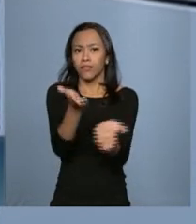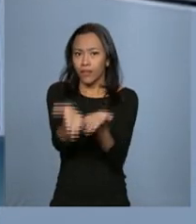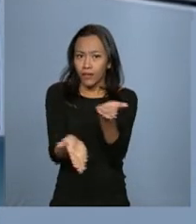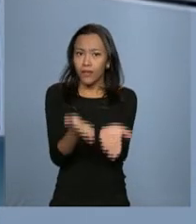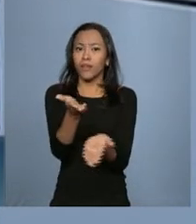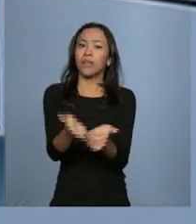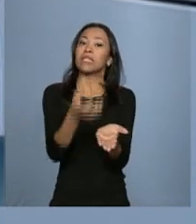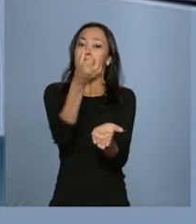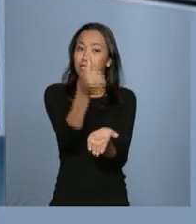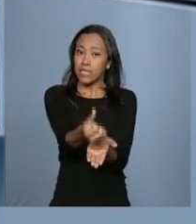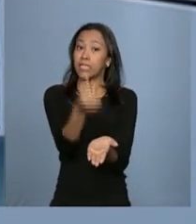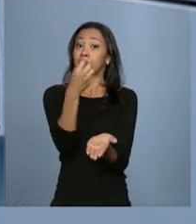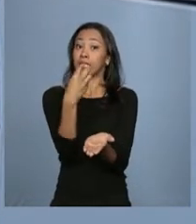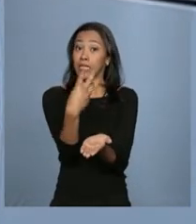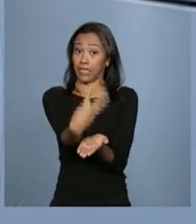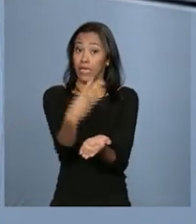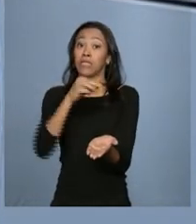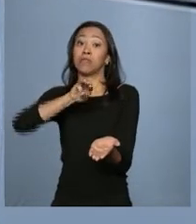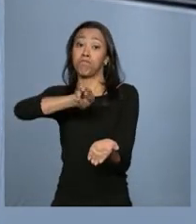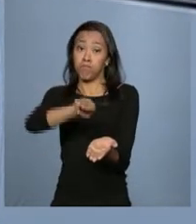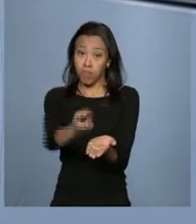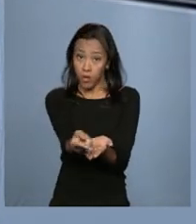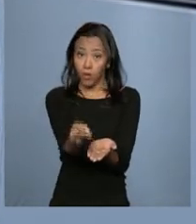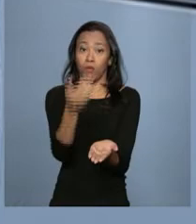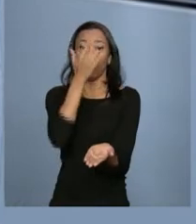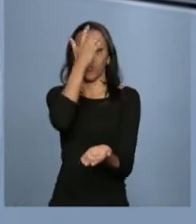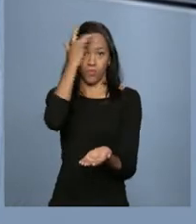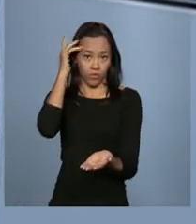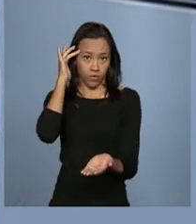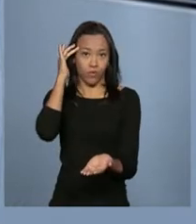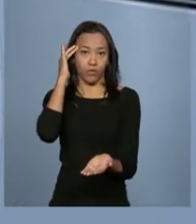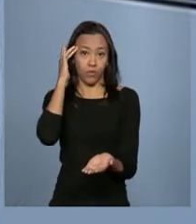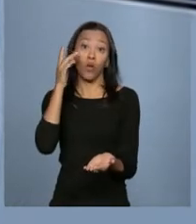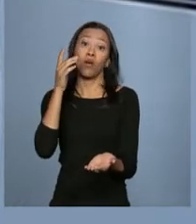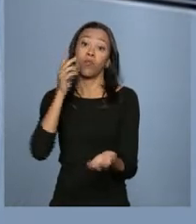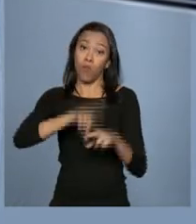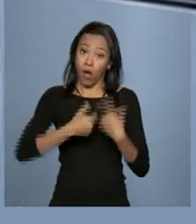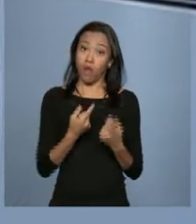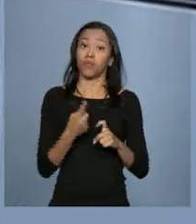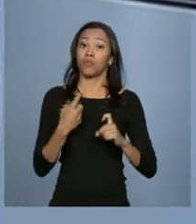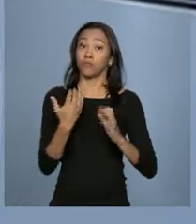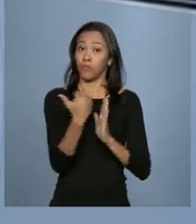63 milhões de pessoas com o Mais Médicos.